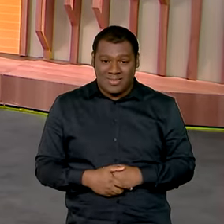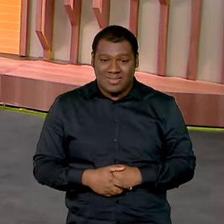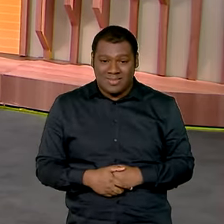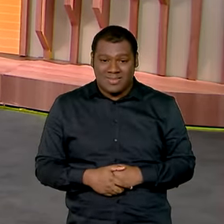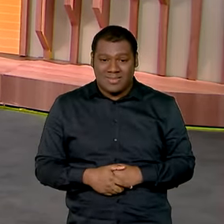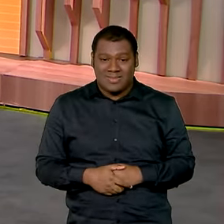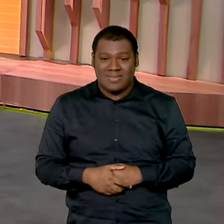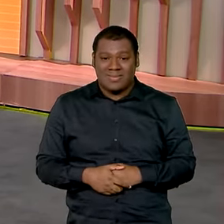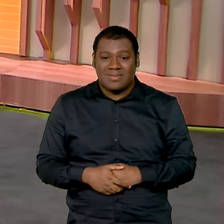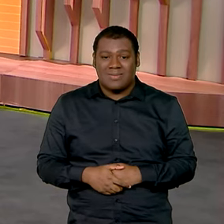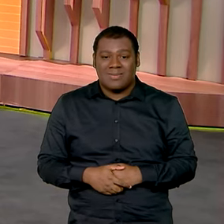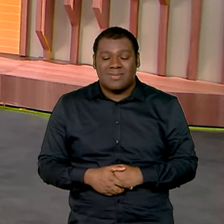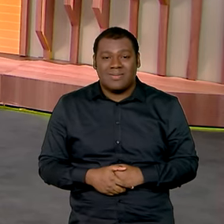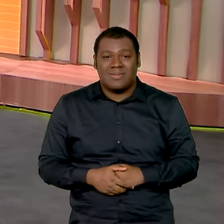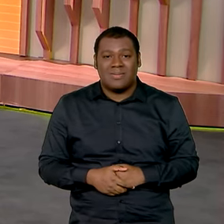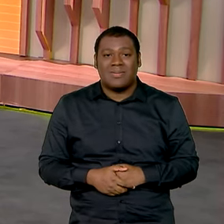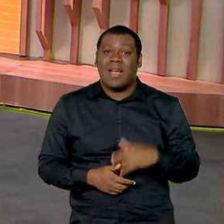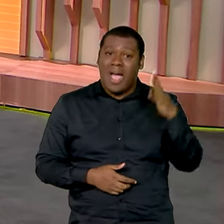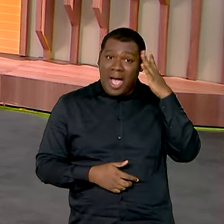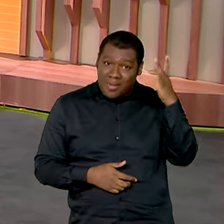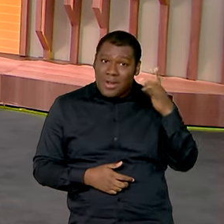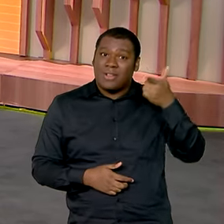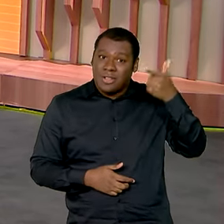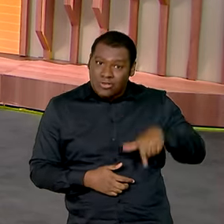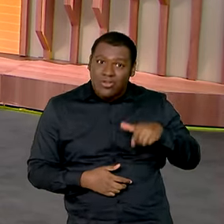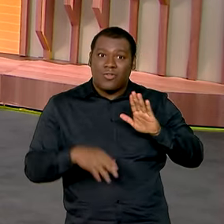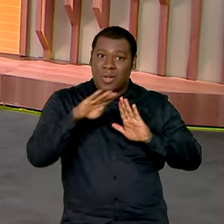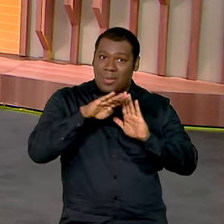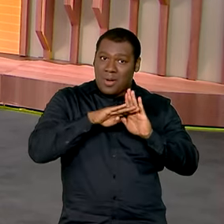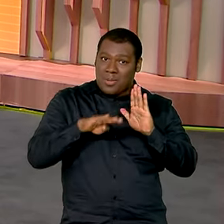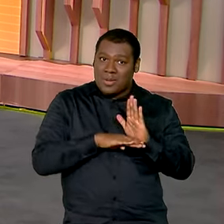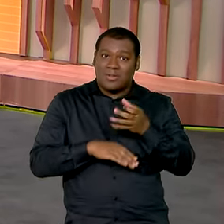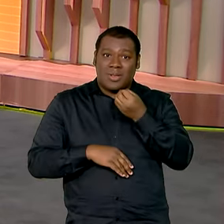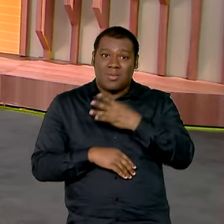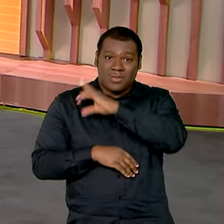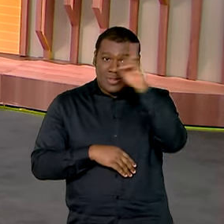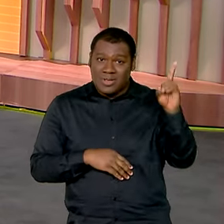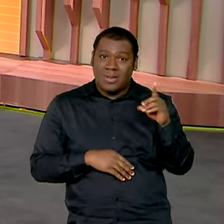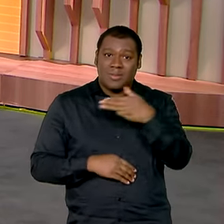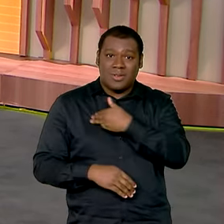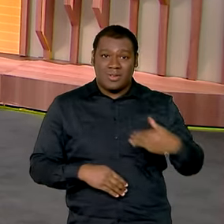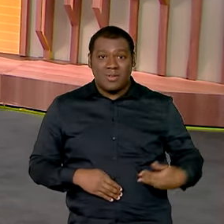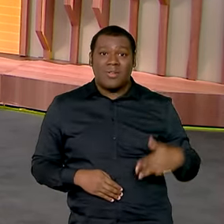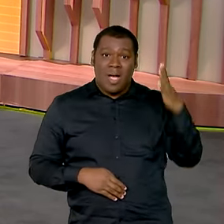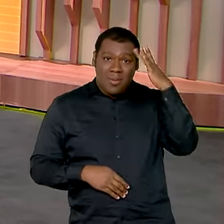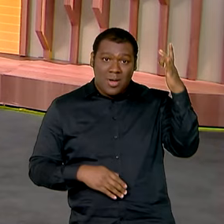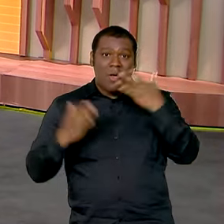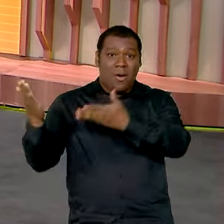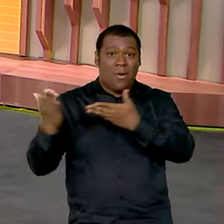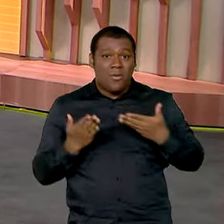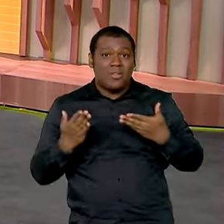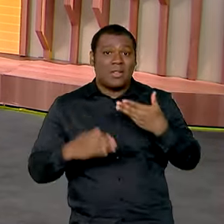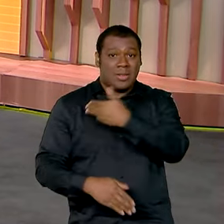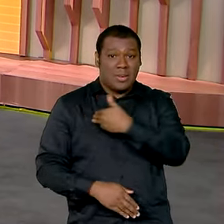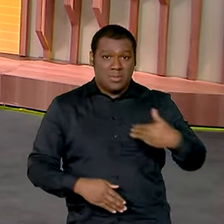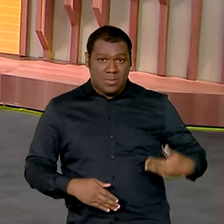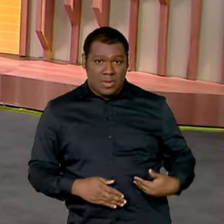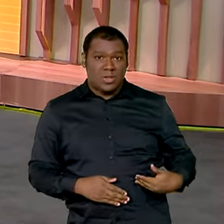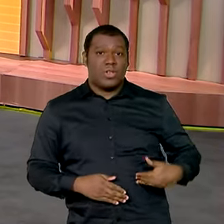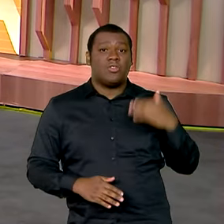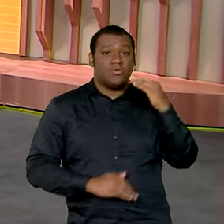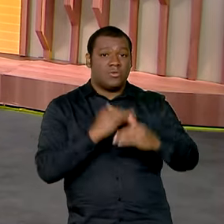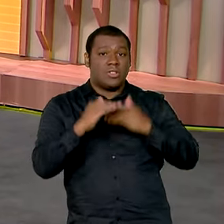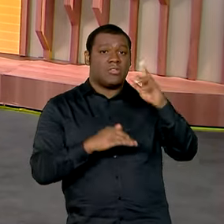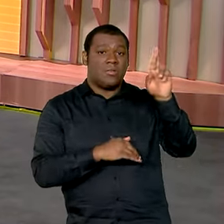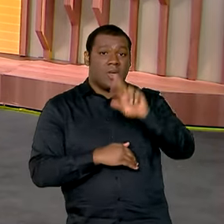Ministro inclusive vai ser amanhã viu Vanessa amanhã eu volto então amanhã a gente vai receber o Ministro da Integração e